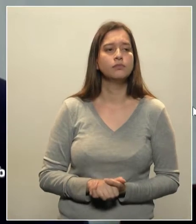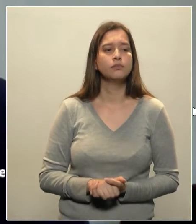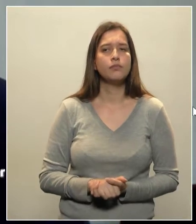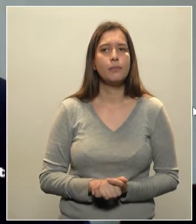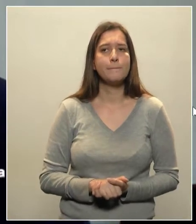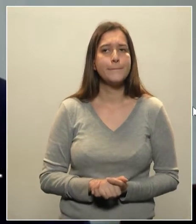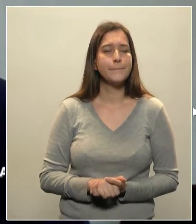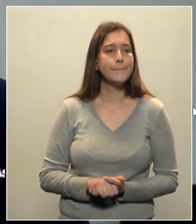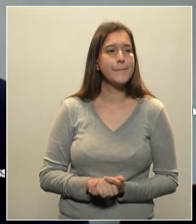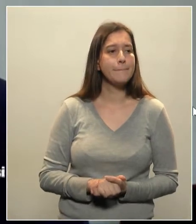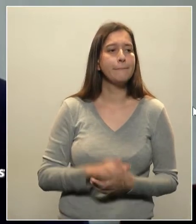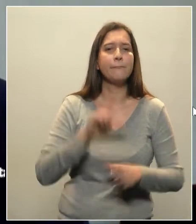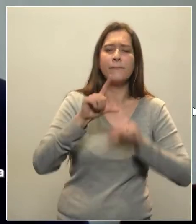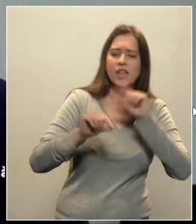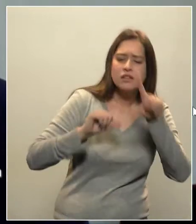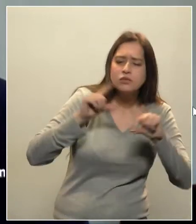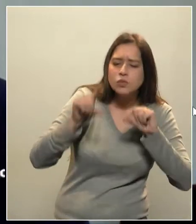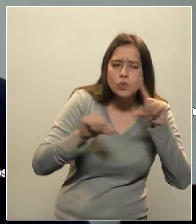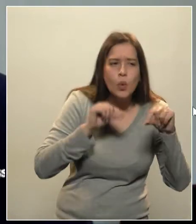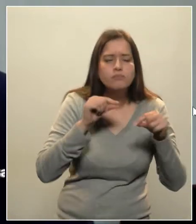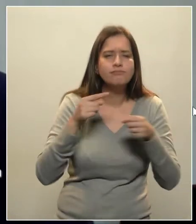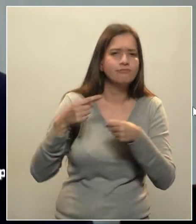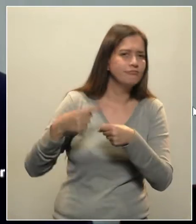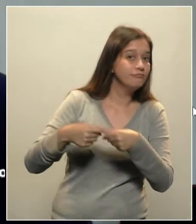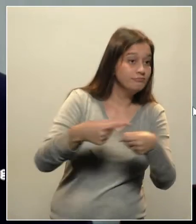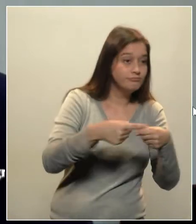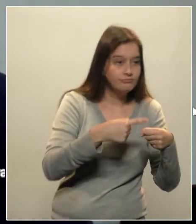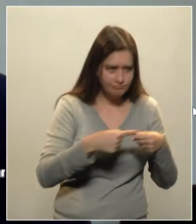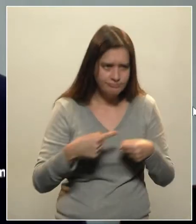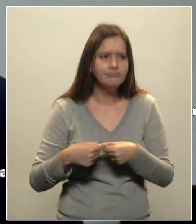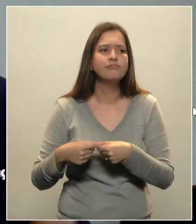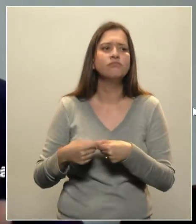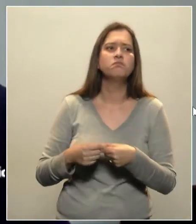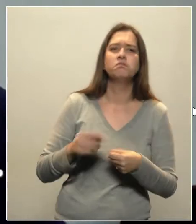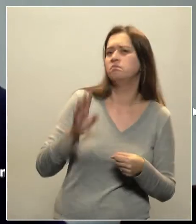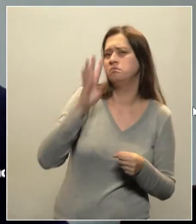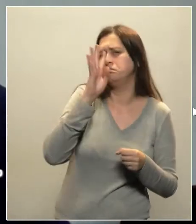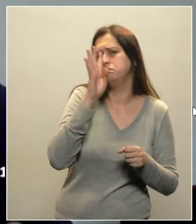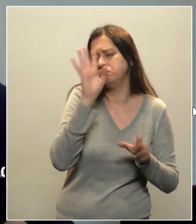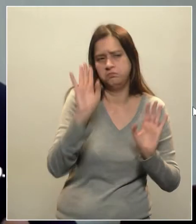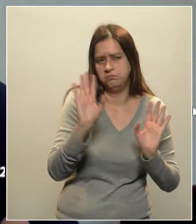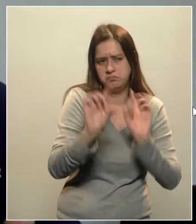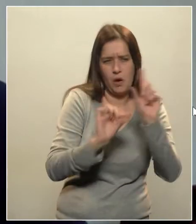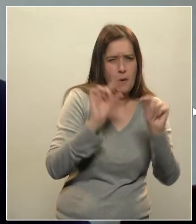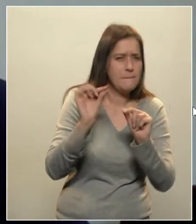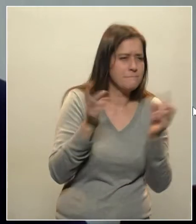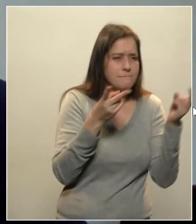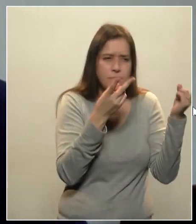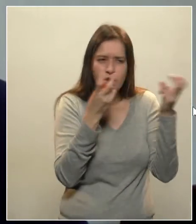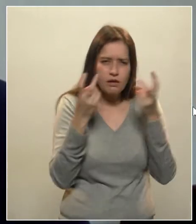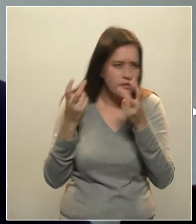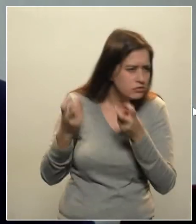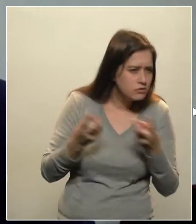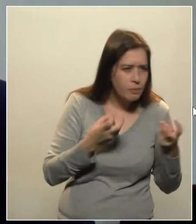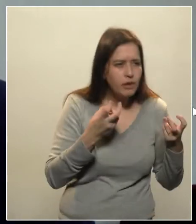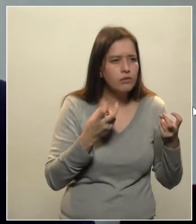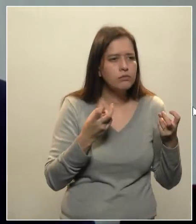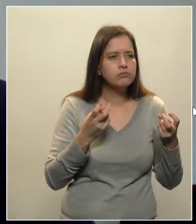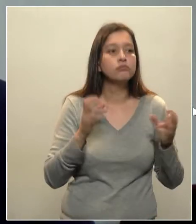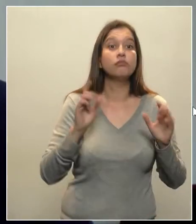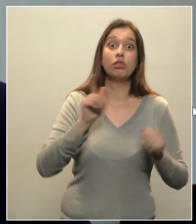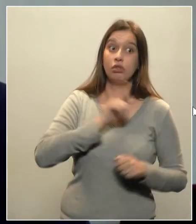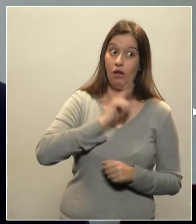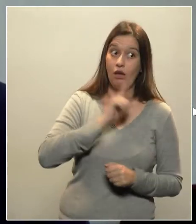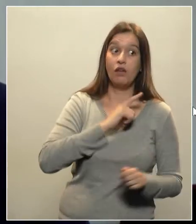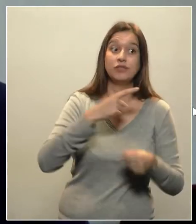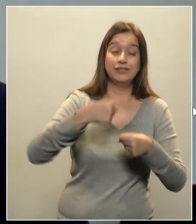E são cidades aleatórias, pelo que a gente observou. Porque são cidades, algumas cidades são